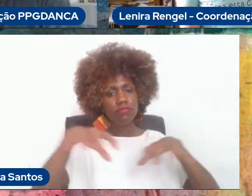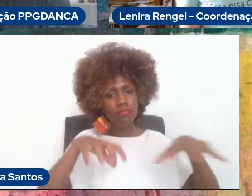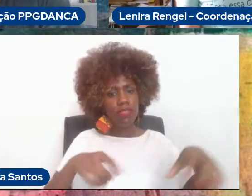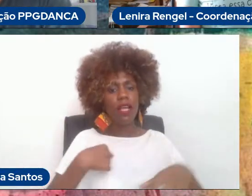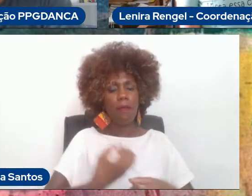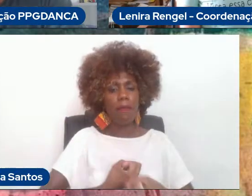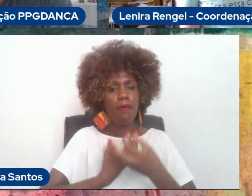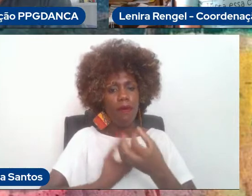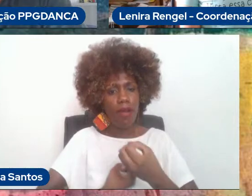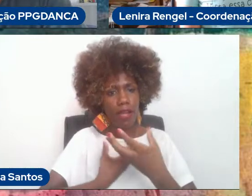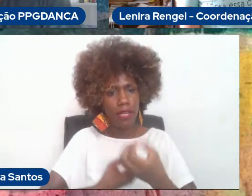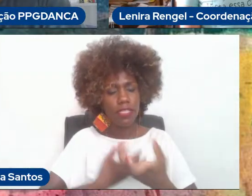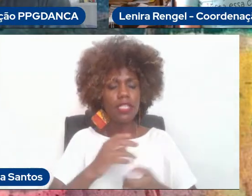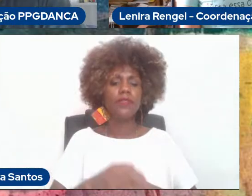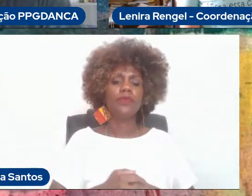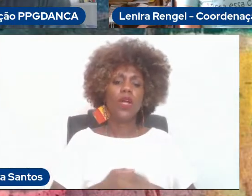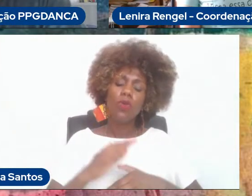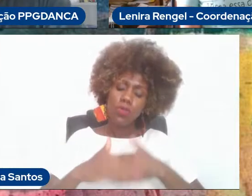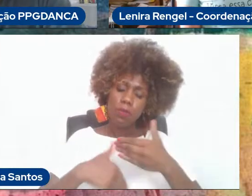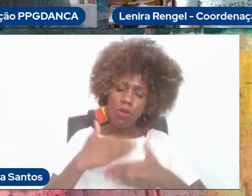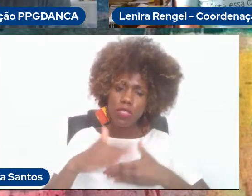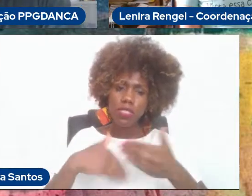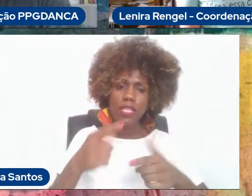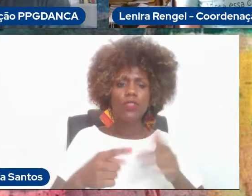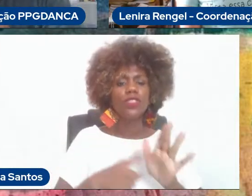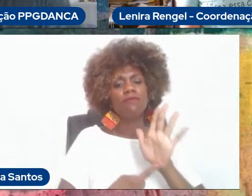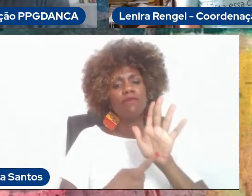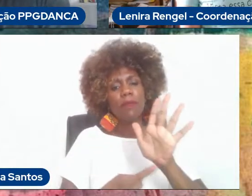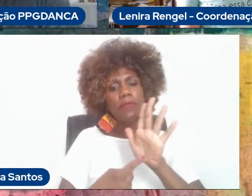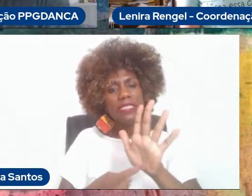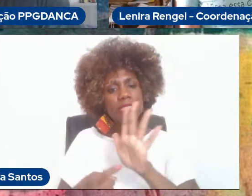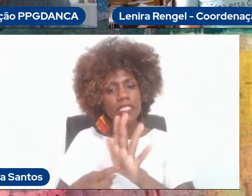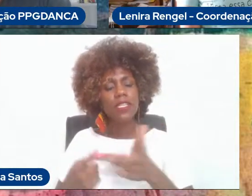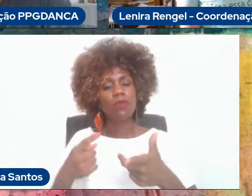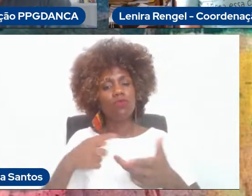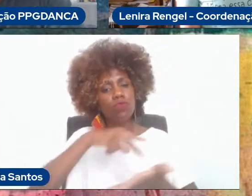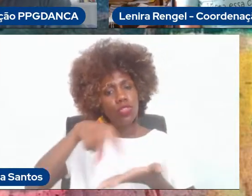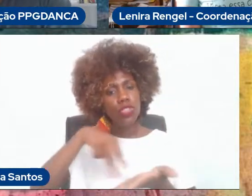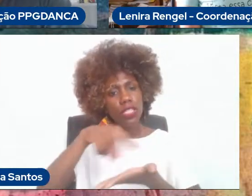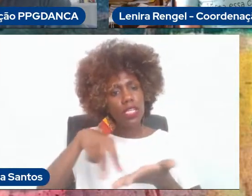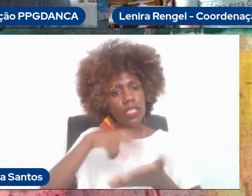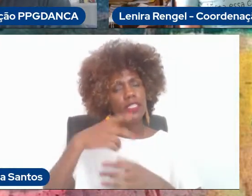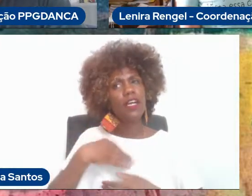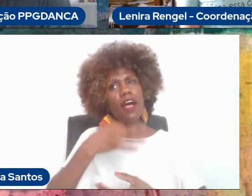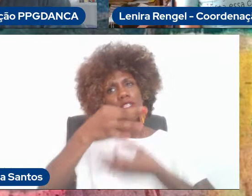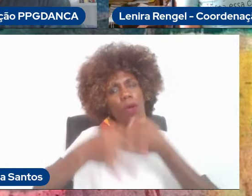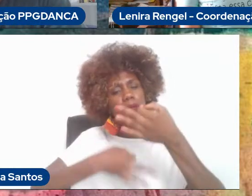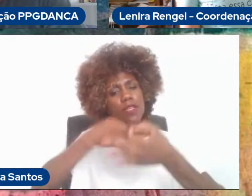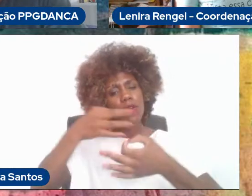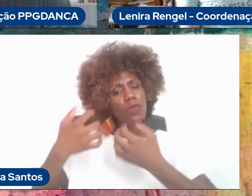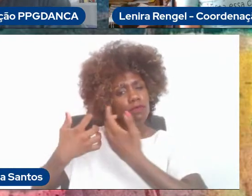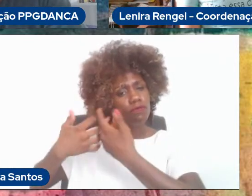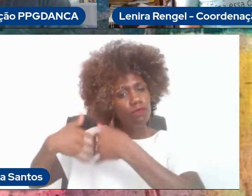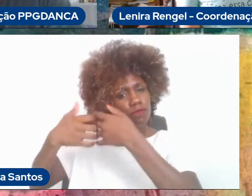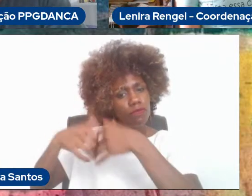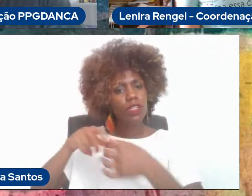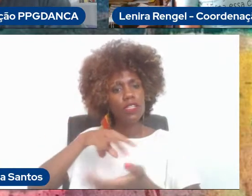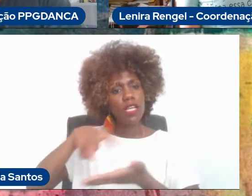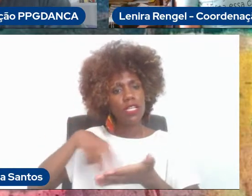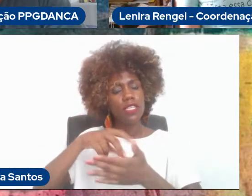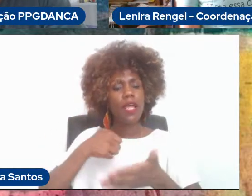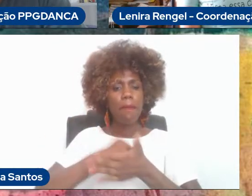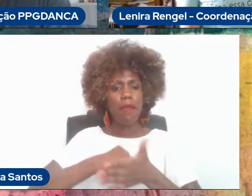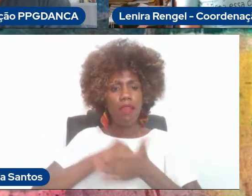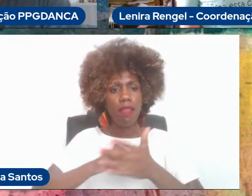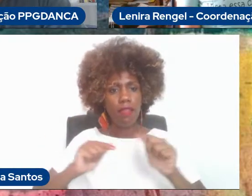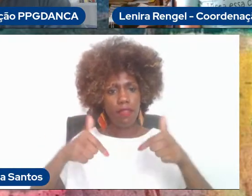dramaturgias e procedimentos em dança, as criticidades e críticas de dança, militâncias, ativismos em dança